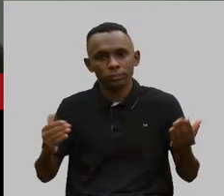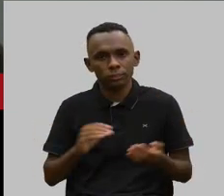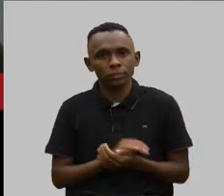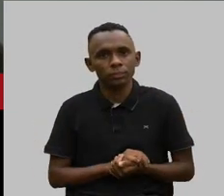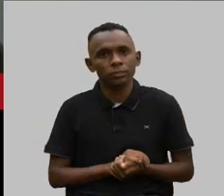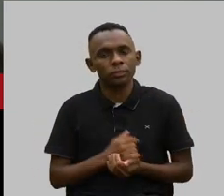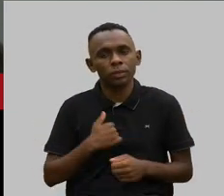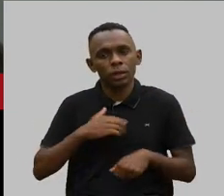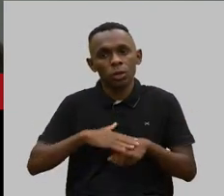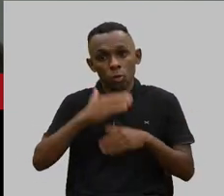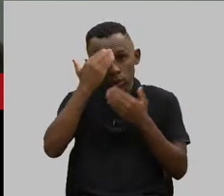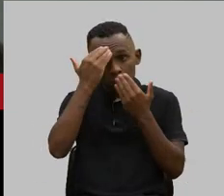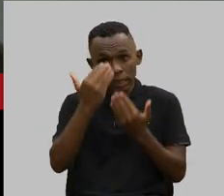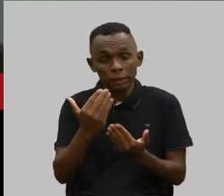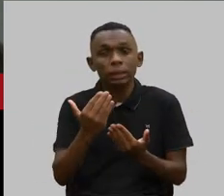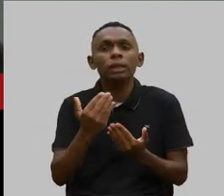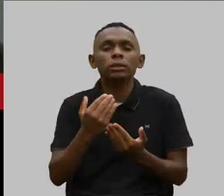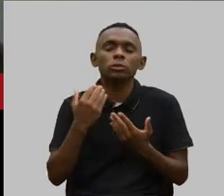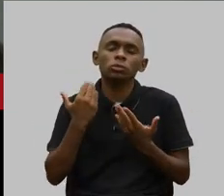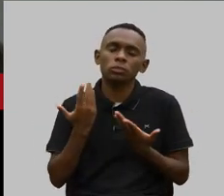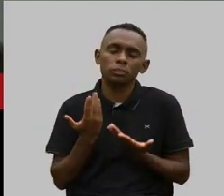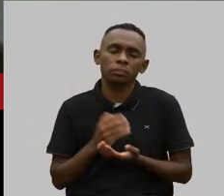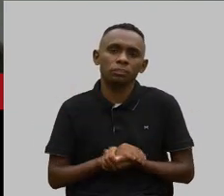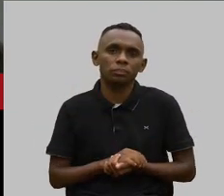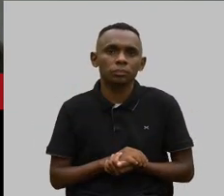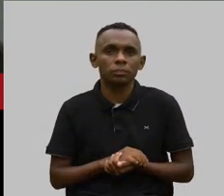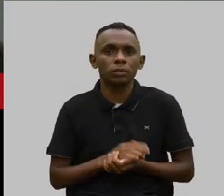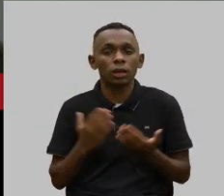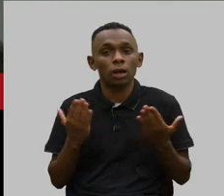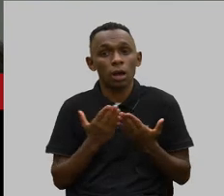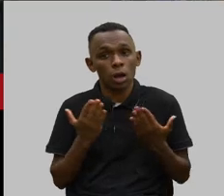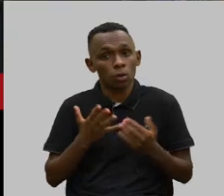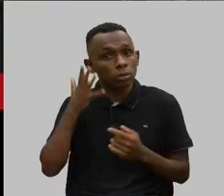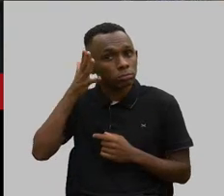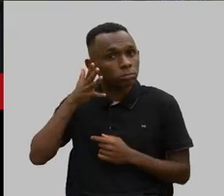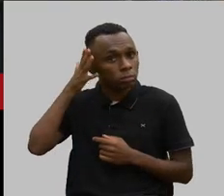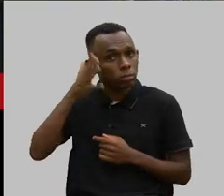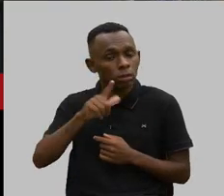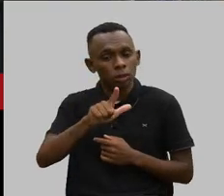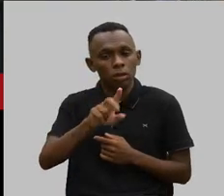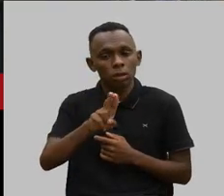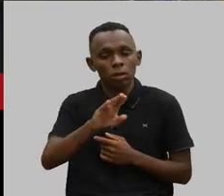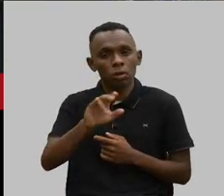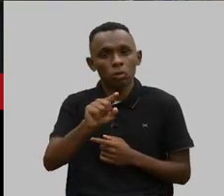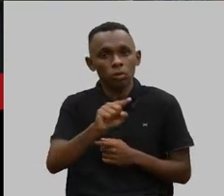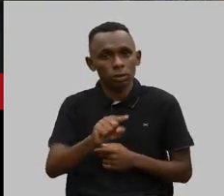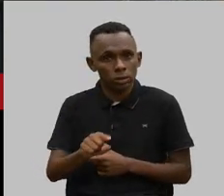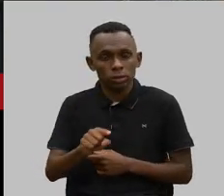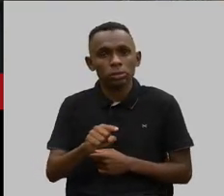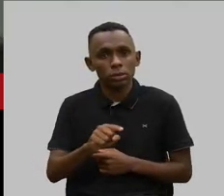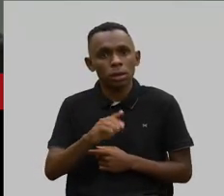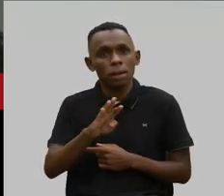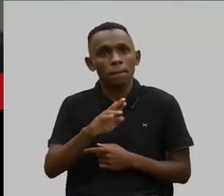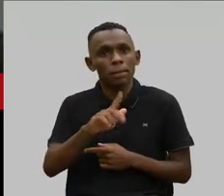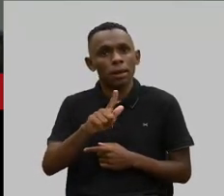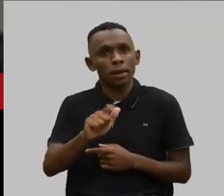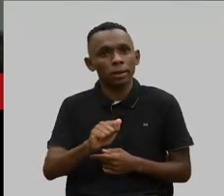Eu que agradeço. Marcela, muito obrigada. Passo agora a palavra ao Luiz Renato Braga, Arias Pinheiro.